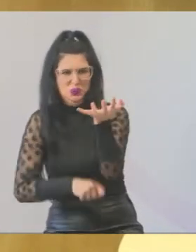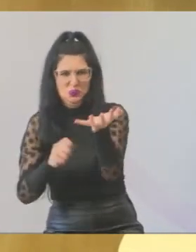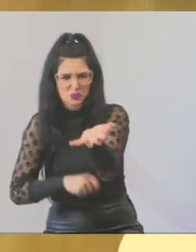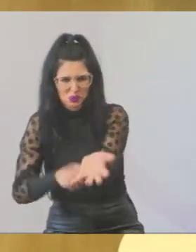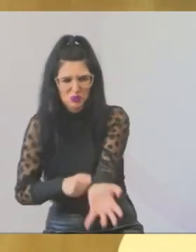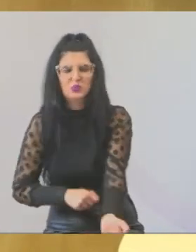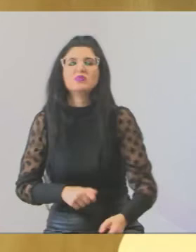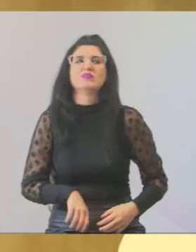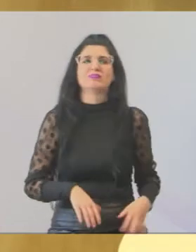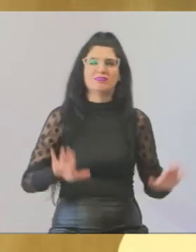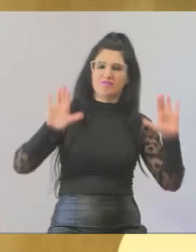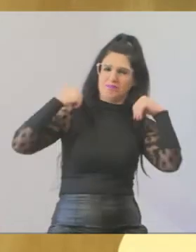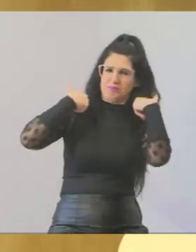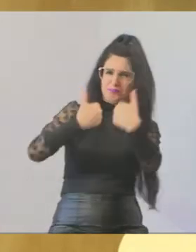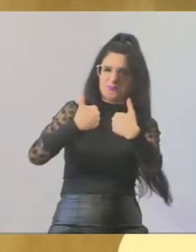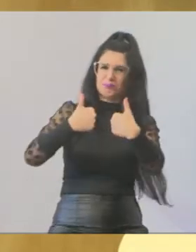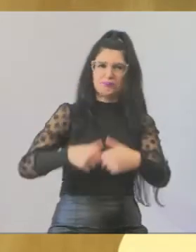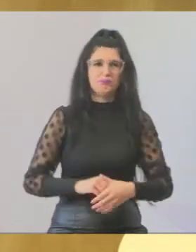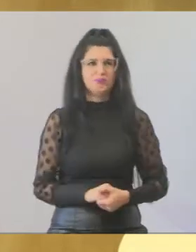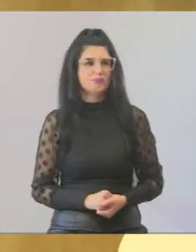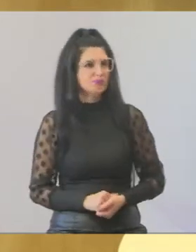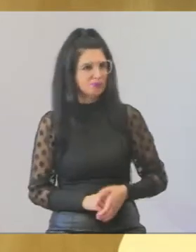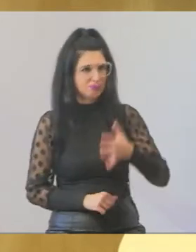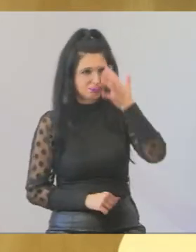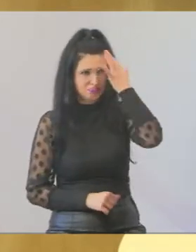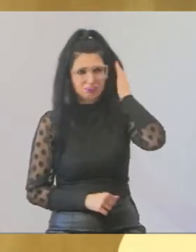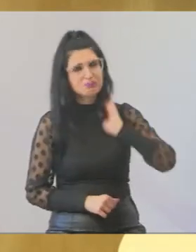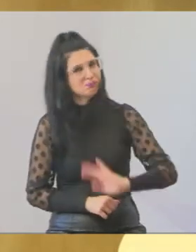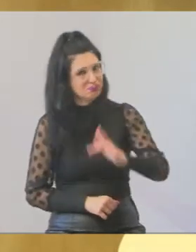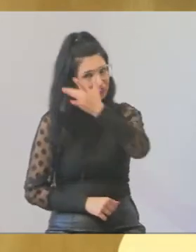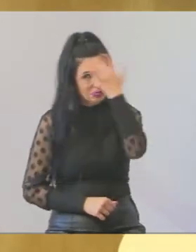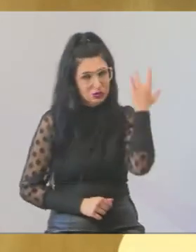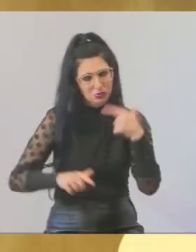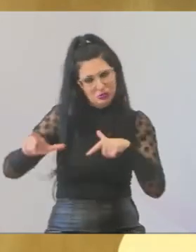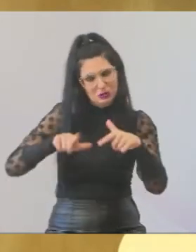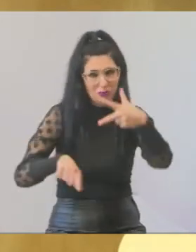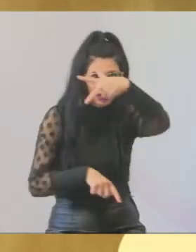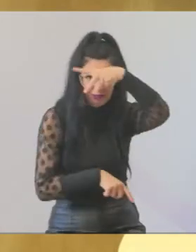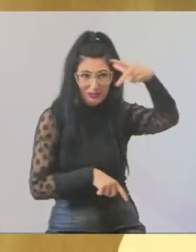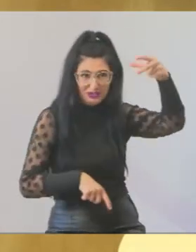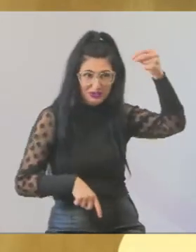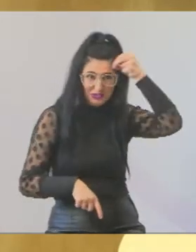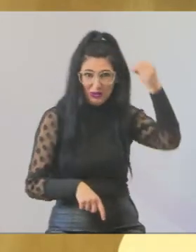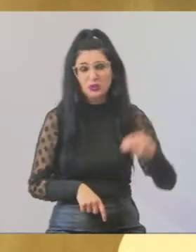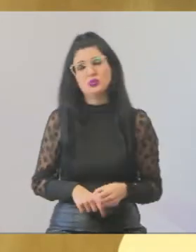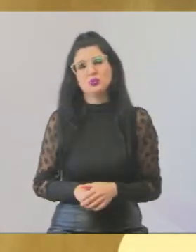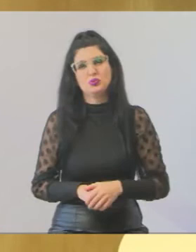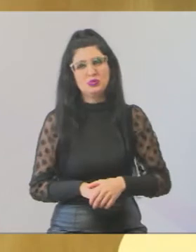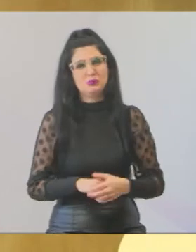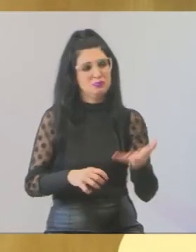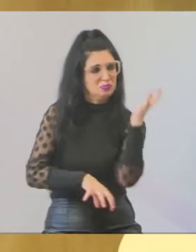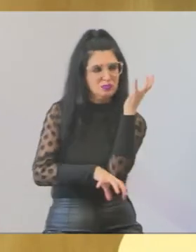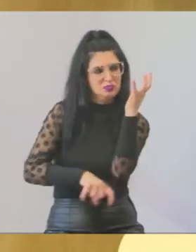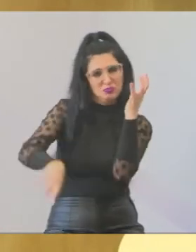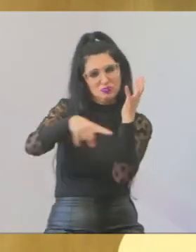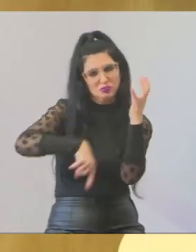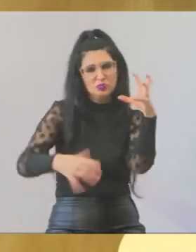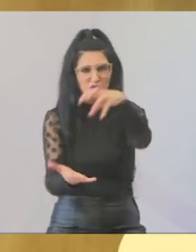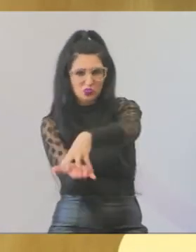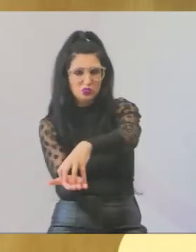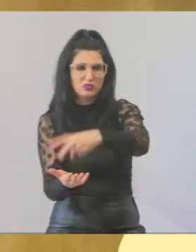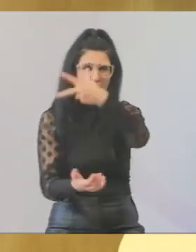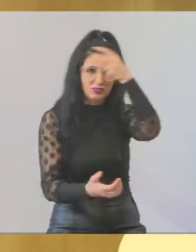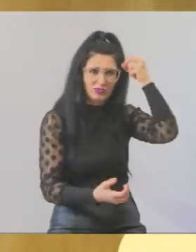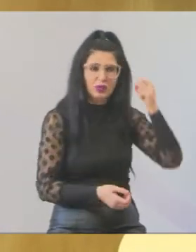teve reconhecimento. Ontem eu vi o rapaziada do meio ambiente lá, então eu quero aqui falar para a Graucia que tem que lutar mesmo, porque